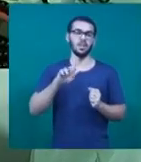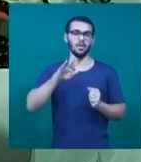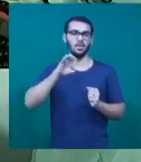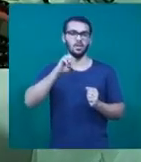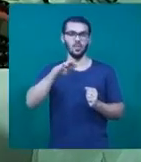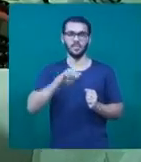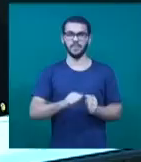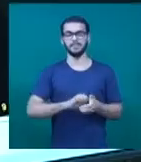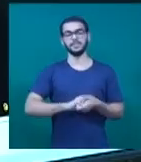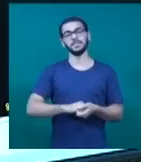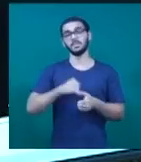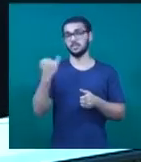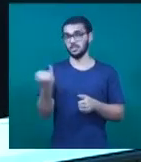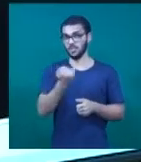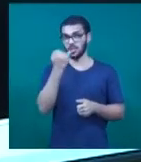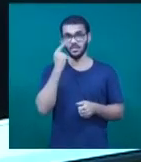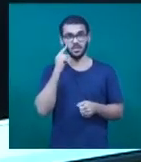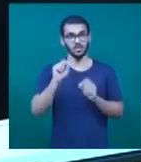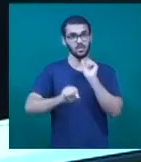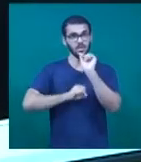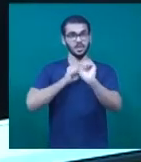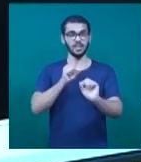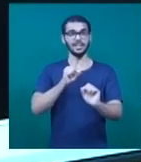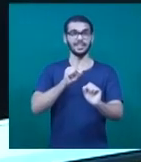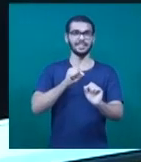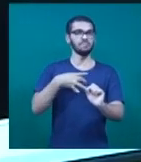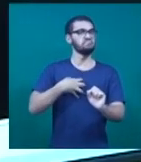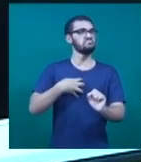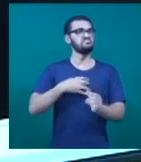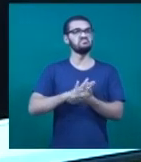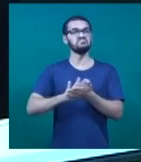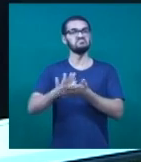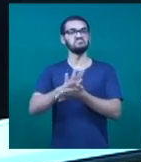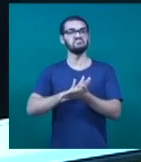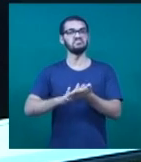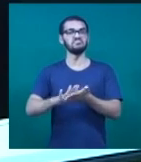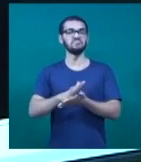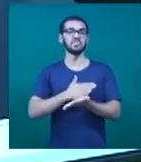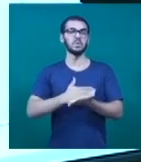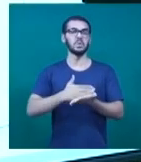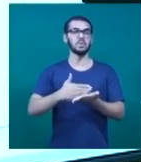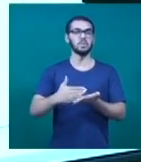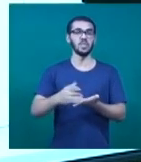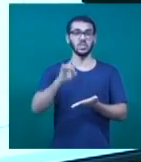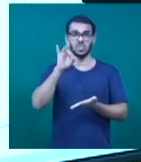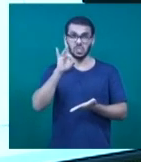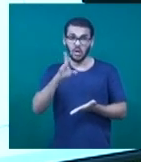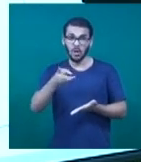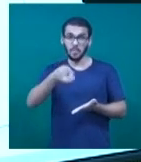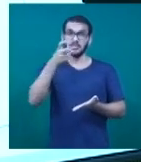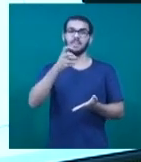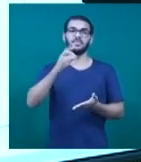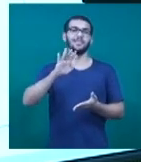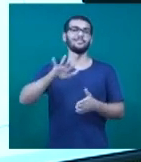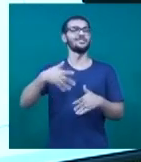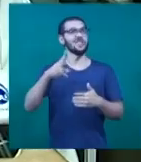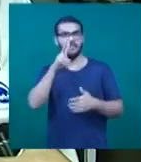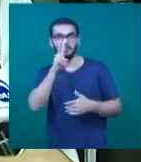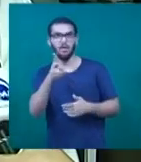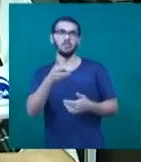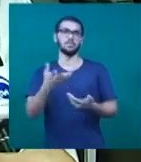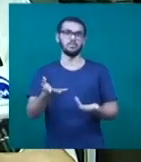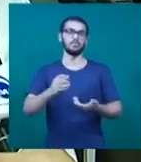Um detalhe importante é que a doença costuma ser silenciosa no início. Os sintomas só aparecem na fase aguda. O